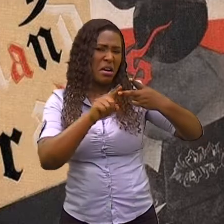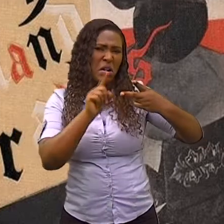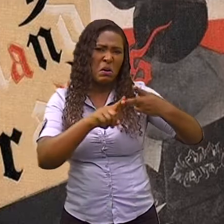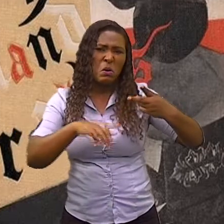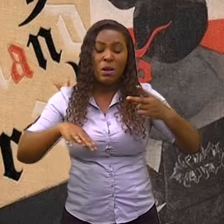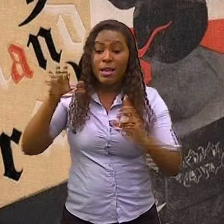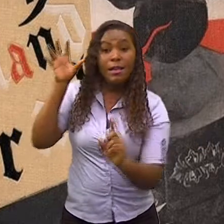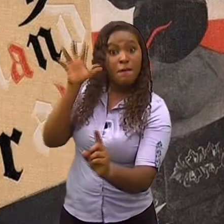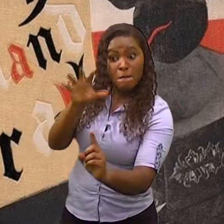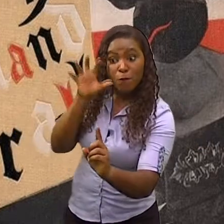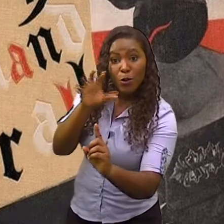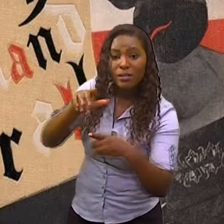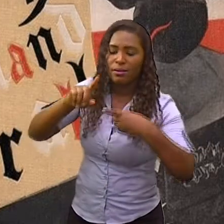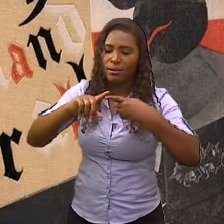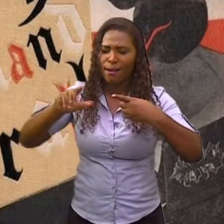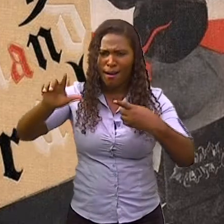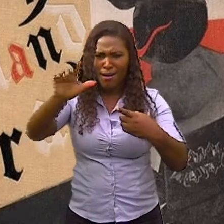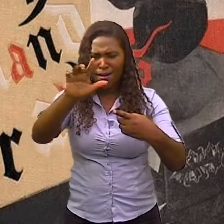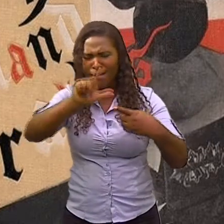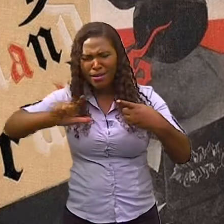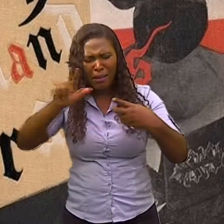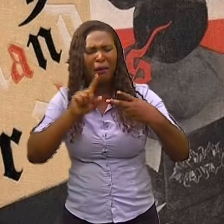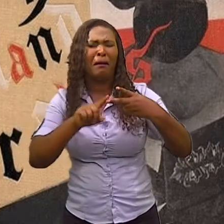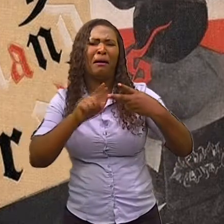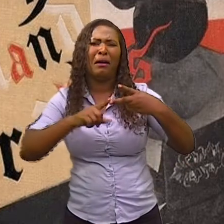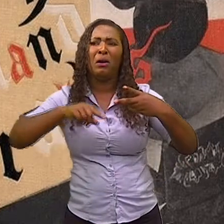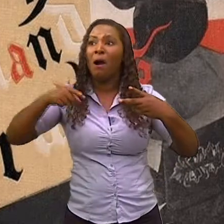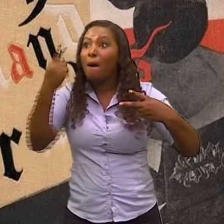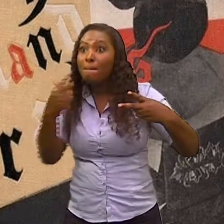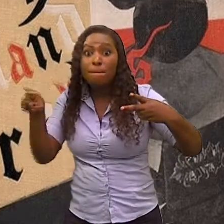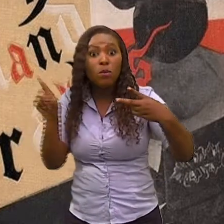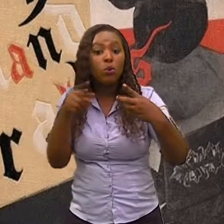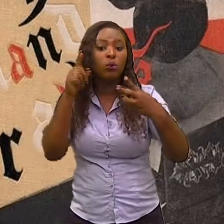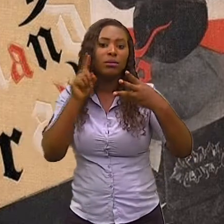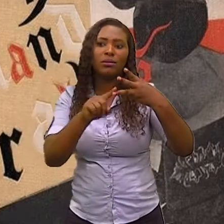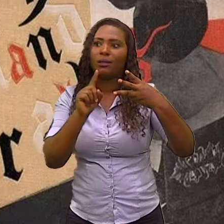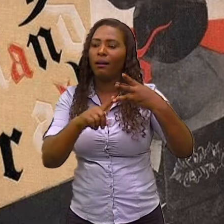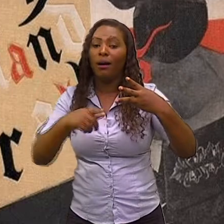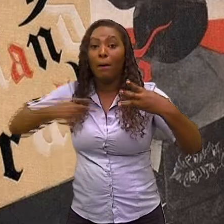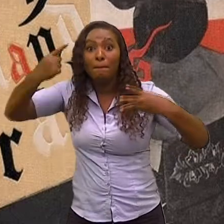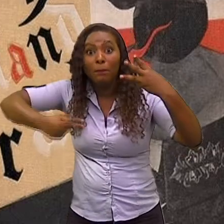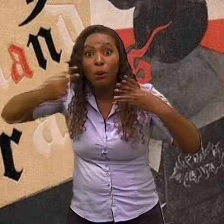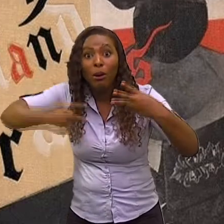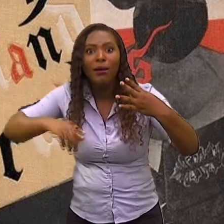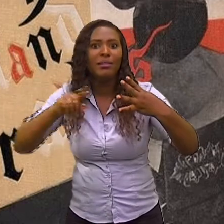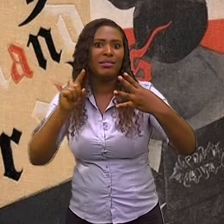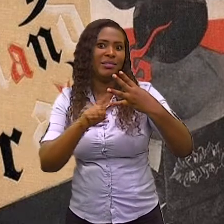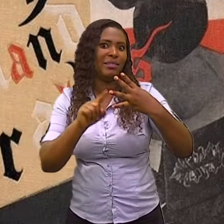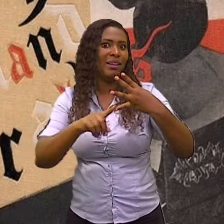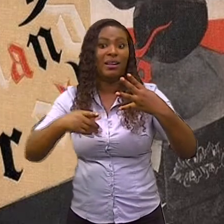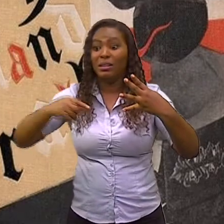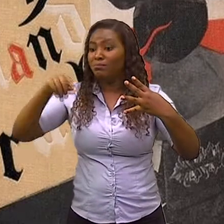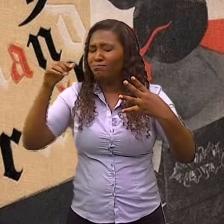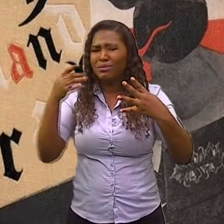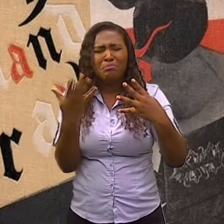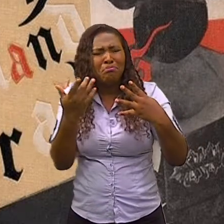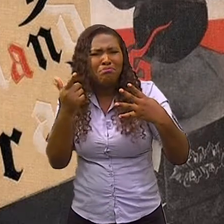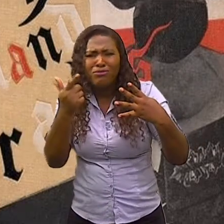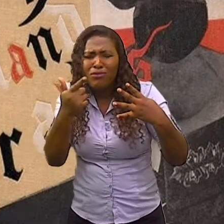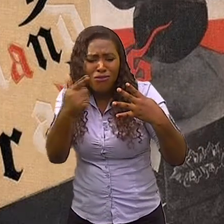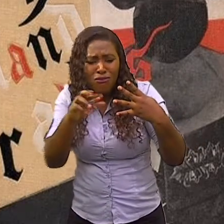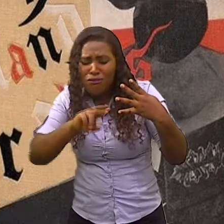e até mesmo político. Embora a palavra dadá do francês signifique cavalo de madeira,